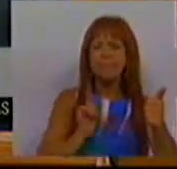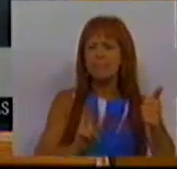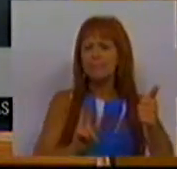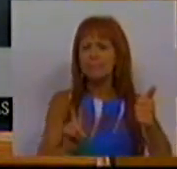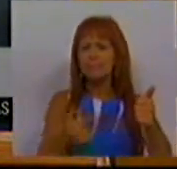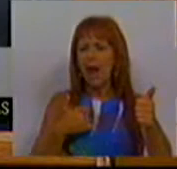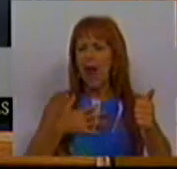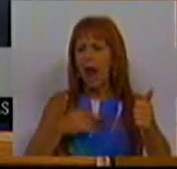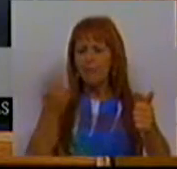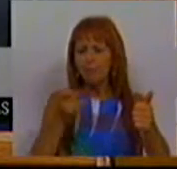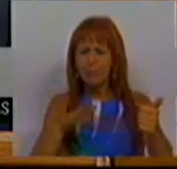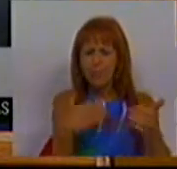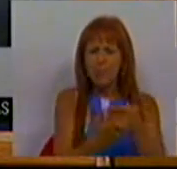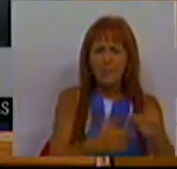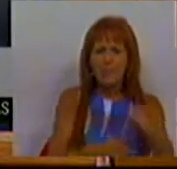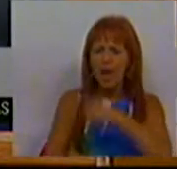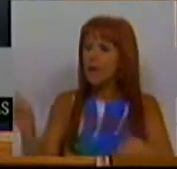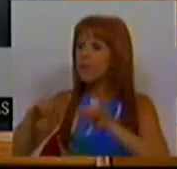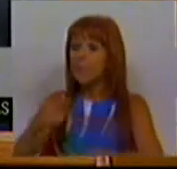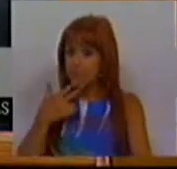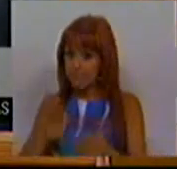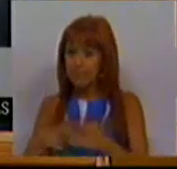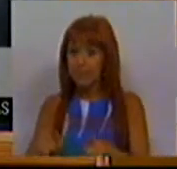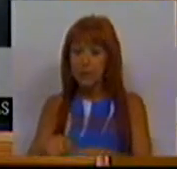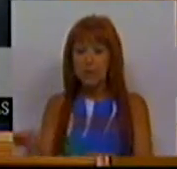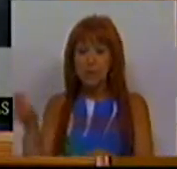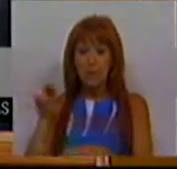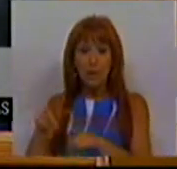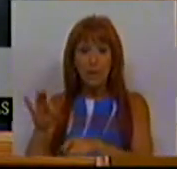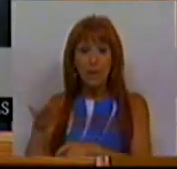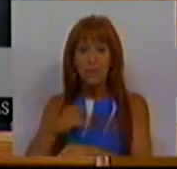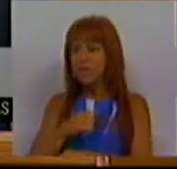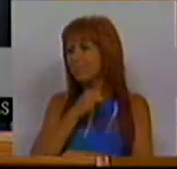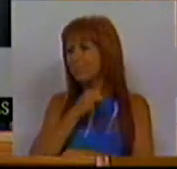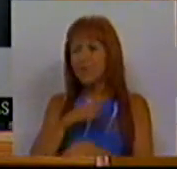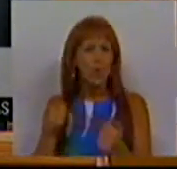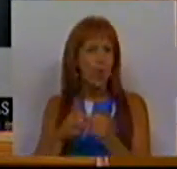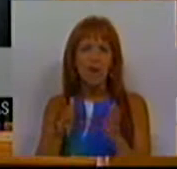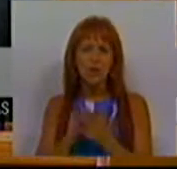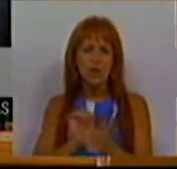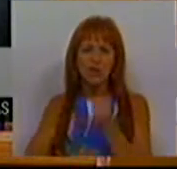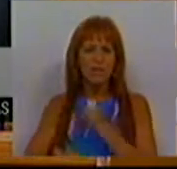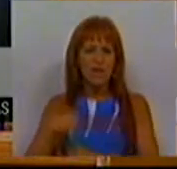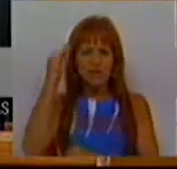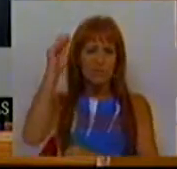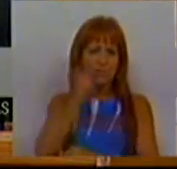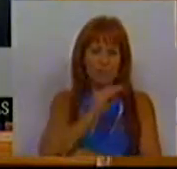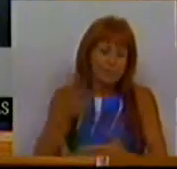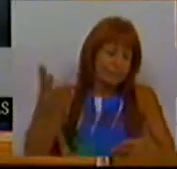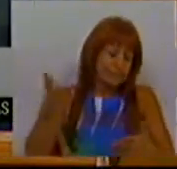quer enfraquecer. E também é verdade que ouviu o CCP, mas ignorou quase todas as suas sugestões.